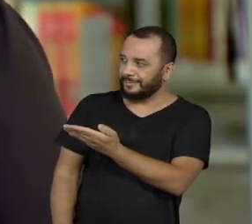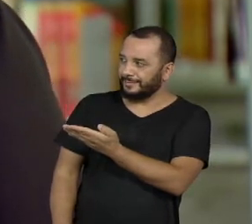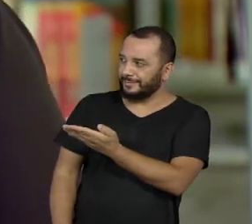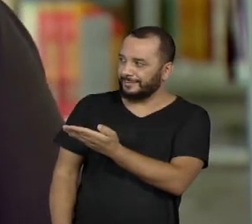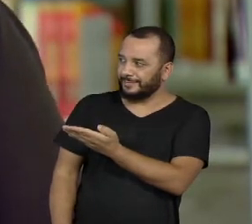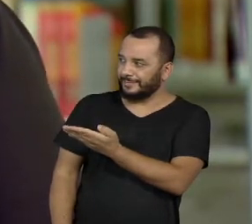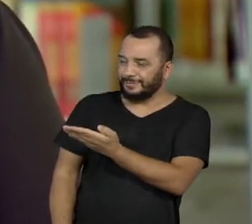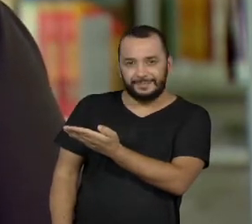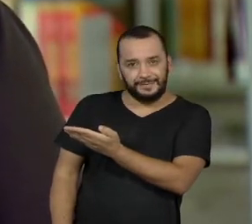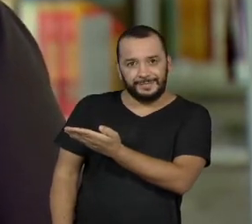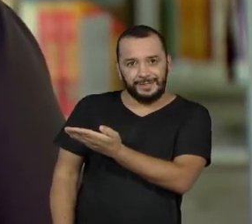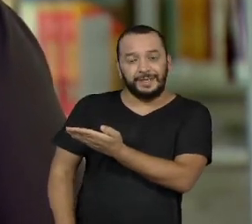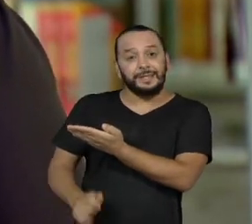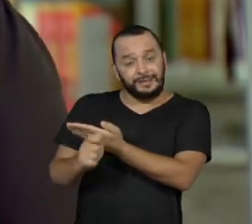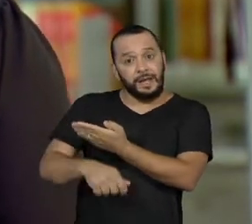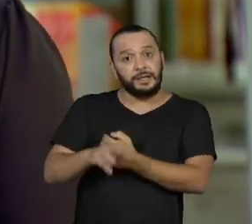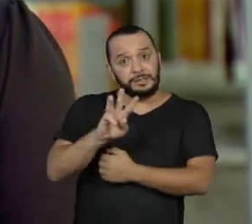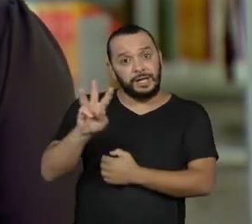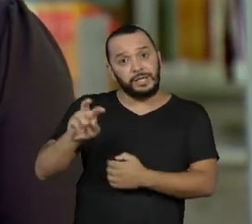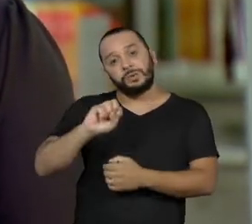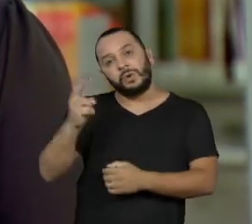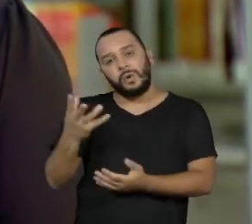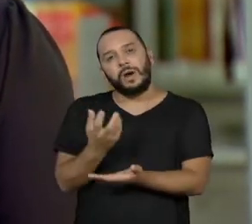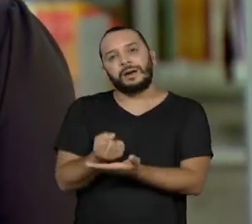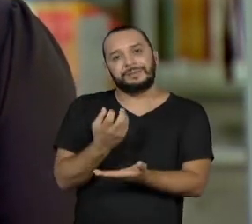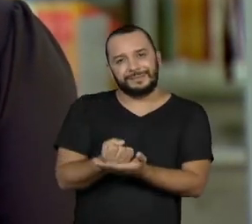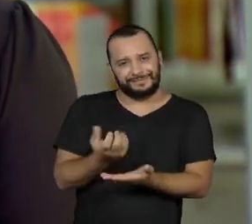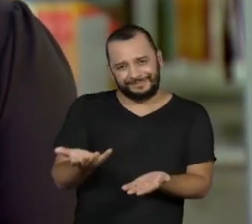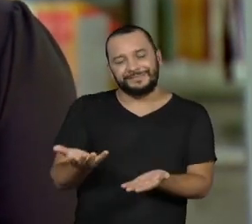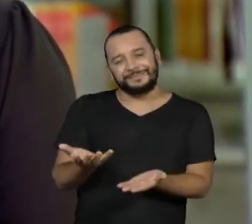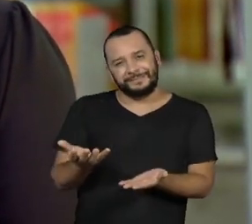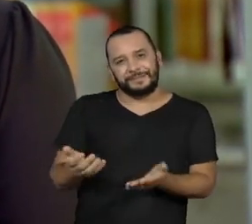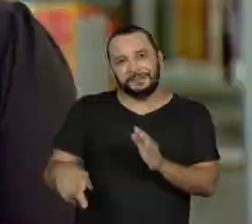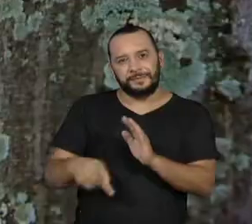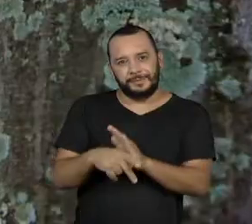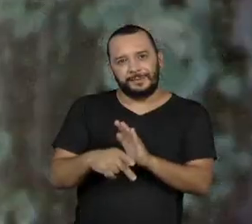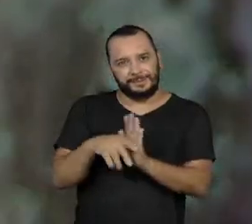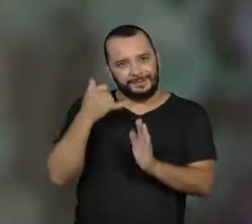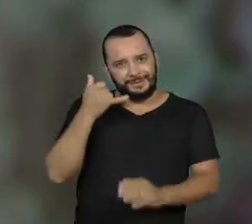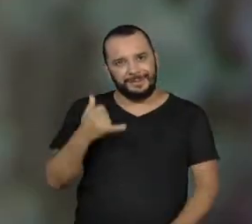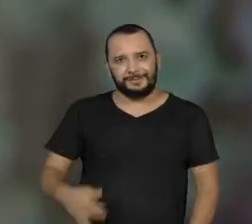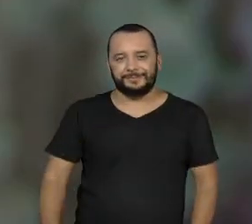pode fazer isso através dos nossos sites ou baixar o aplicativo nas lojinhas do seu celular.